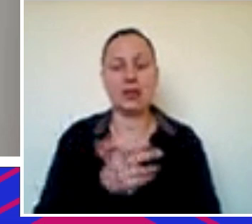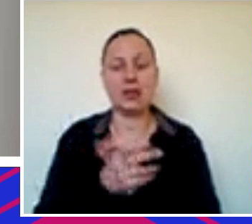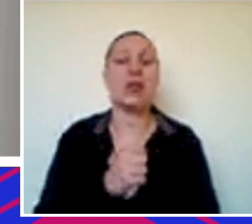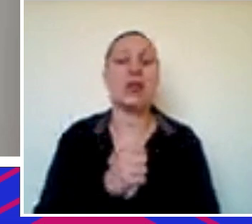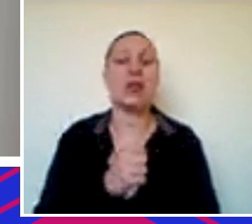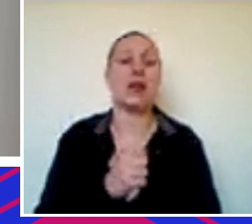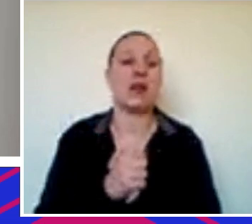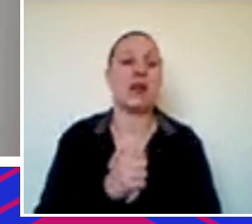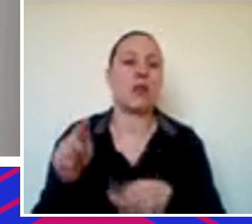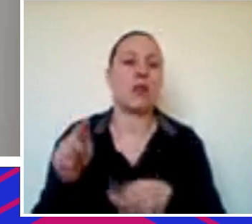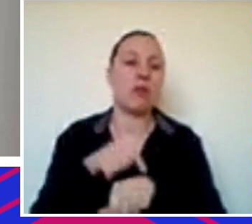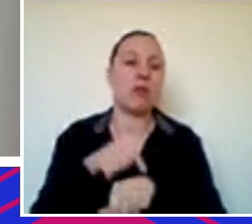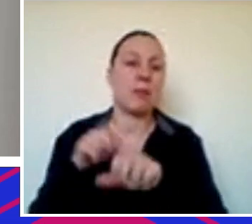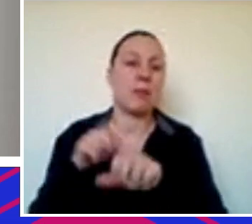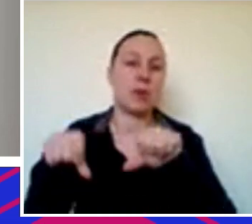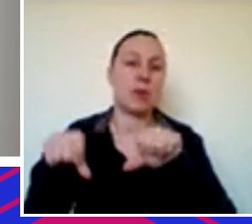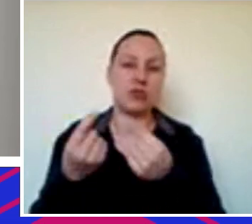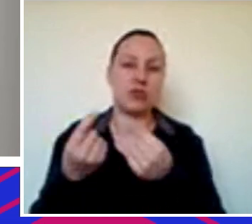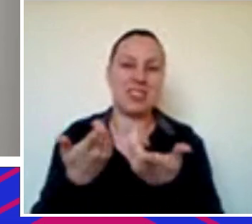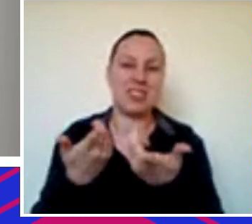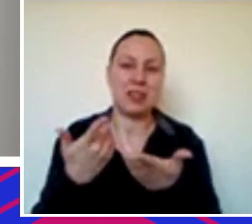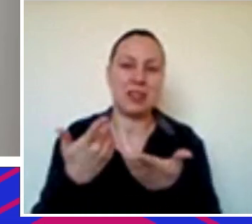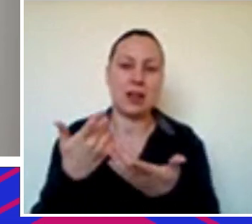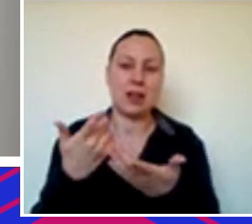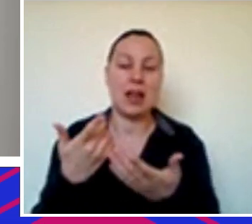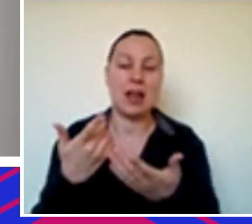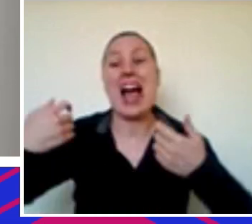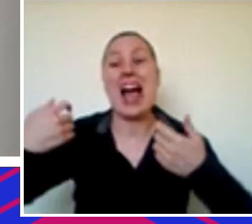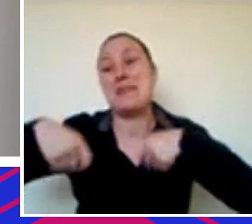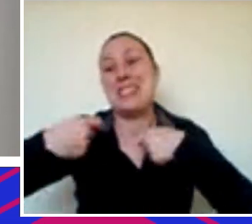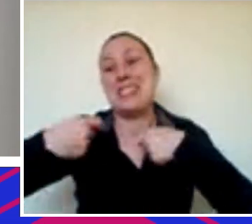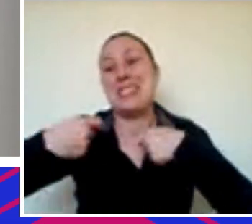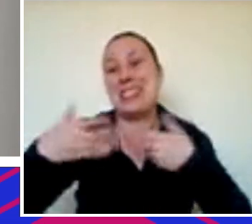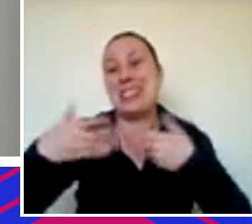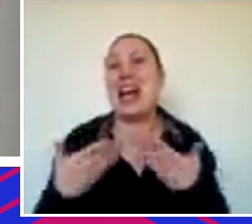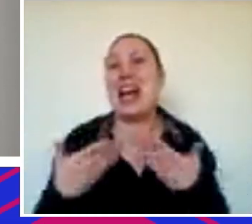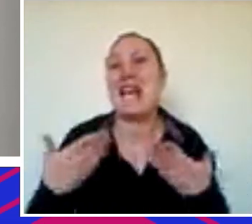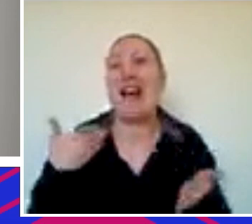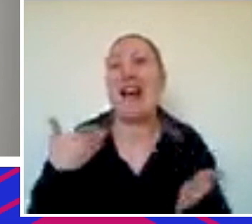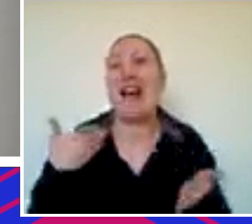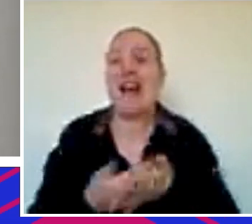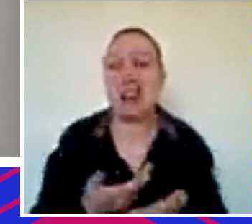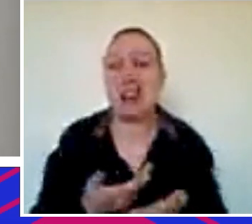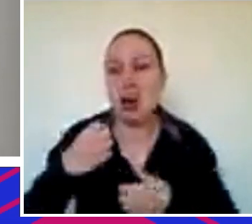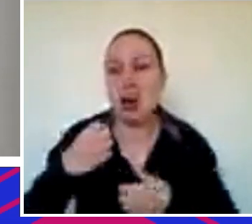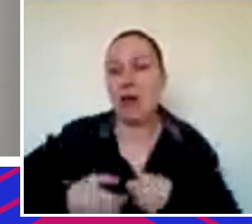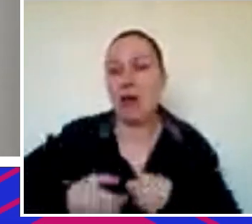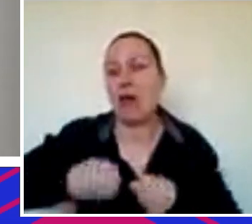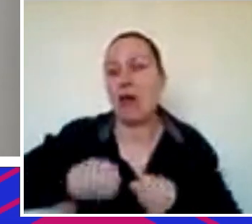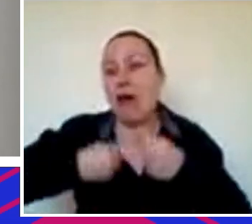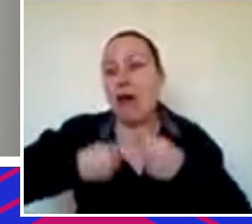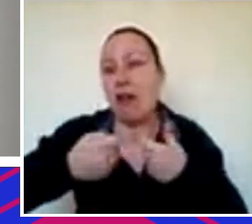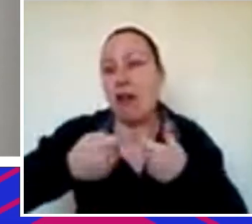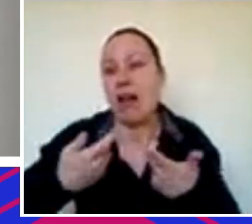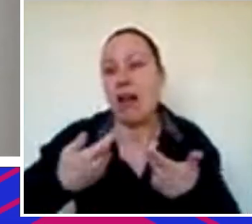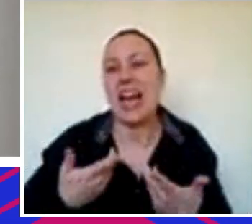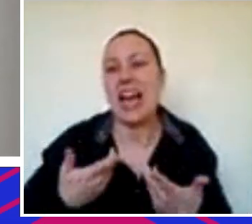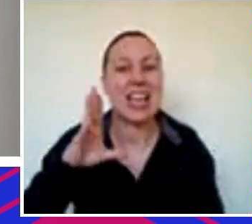a pior hora também de se procurar dinheiro, é a hora que você efetivamente está precisando deles, né, a hora que você sai ali na correria, é a hora que você toma talvez as